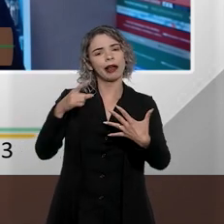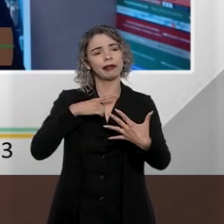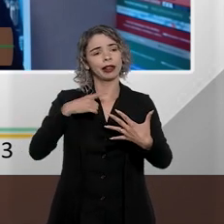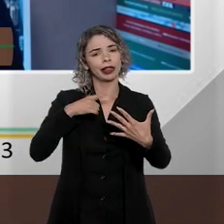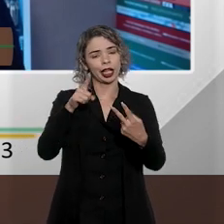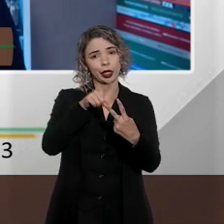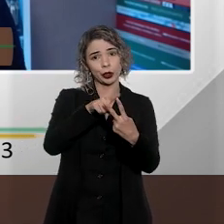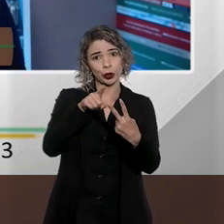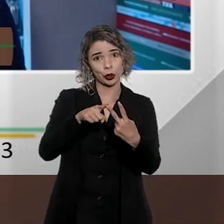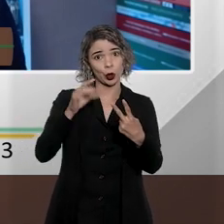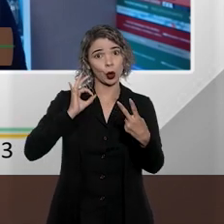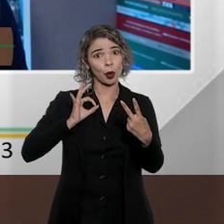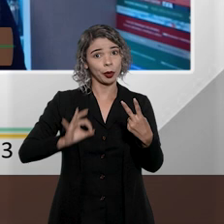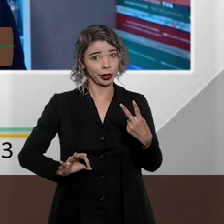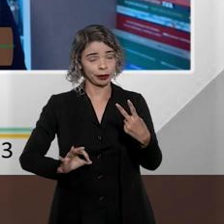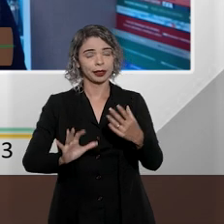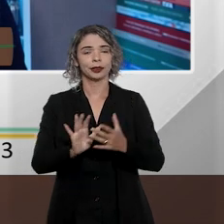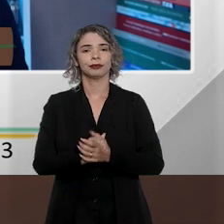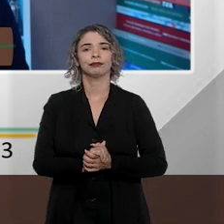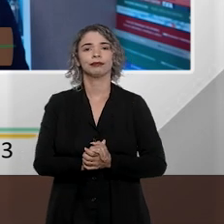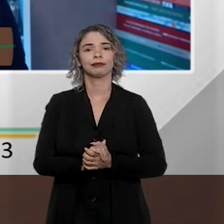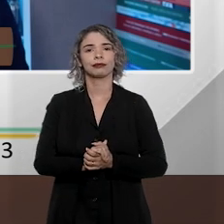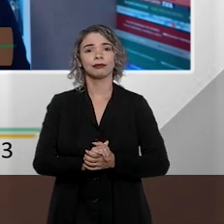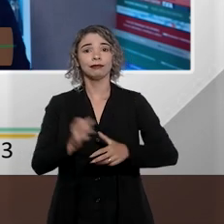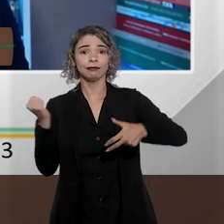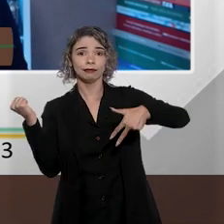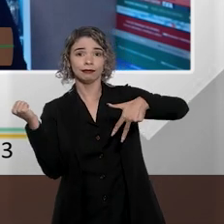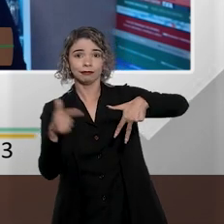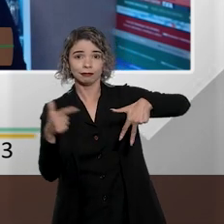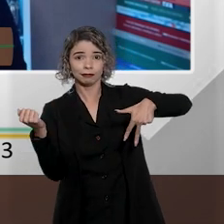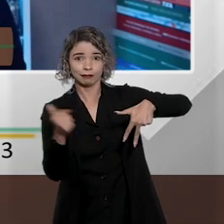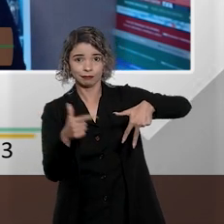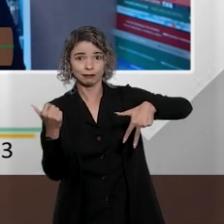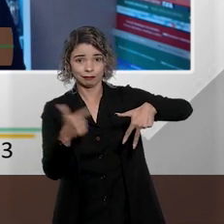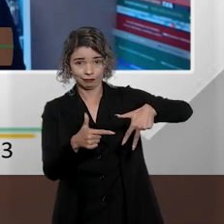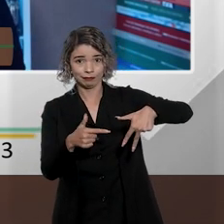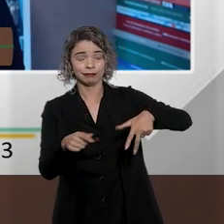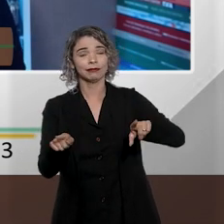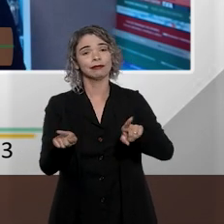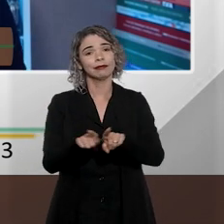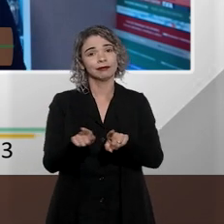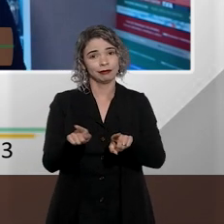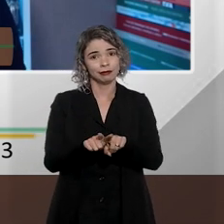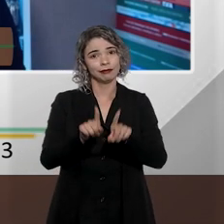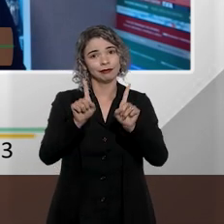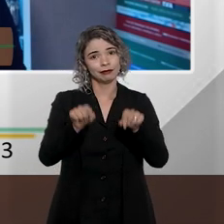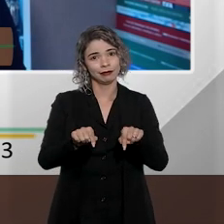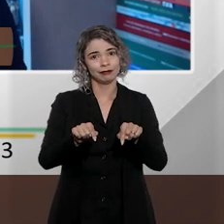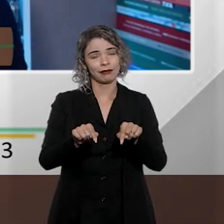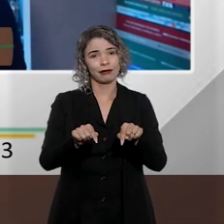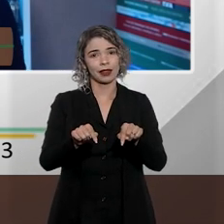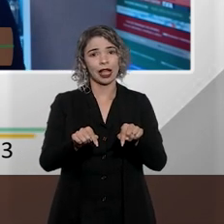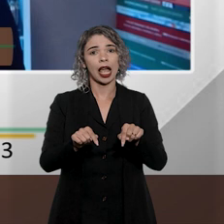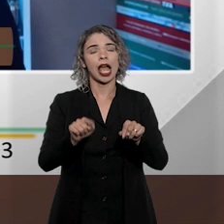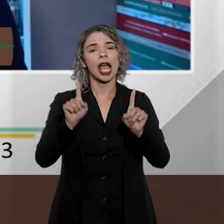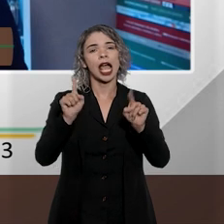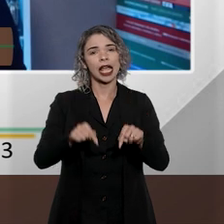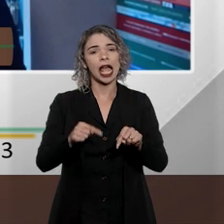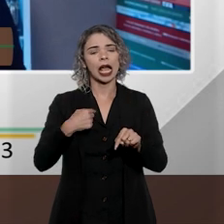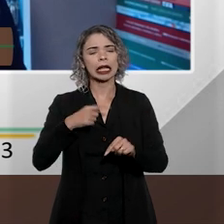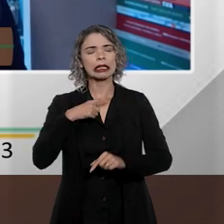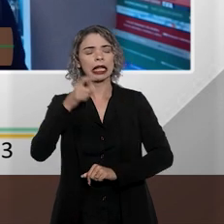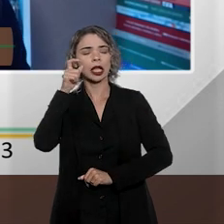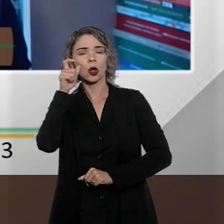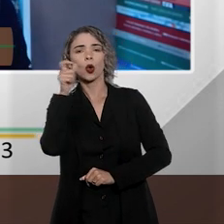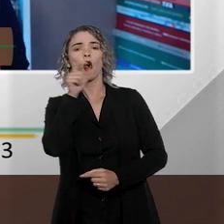entre essas duas condutas. A injúria, e inclusive a injúria que é aquela injúria qualificada,